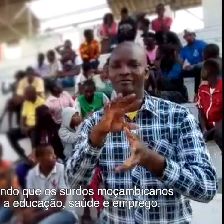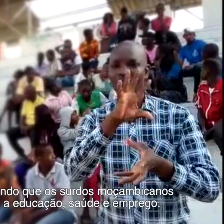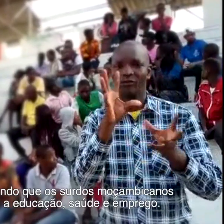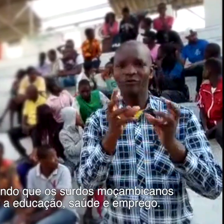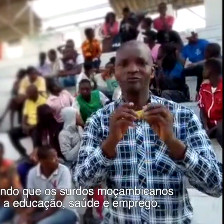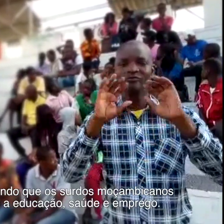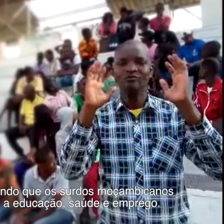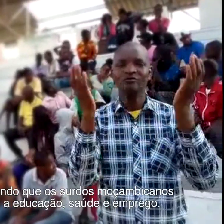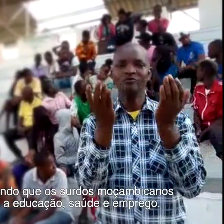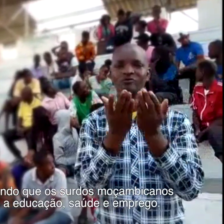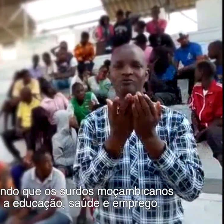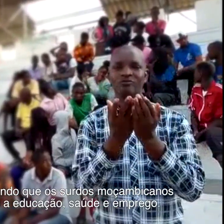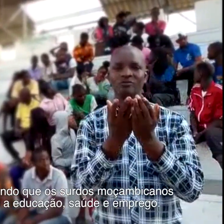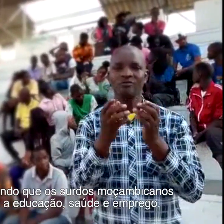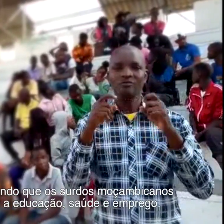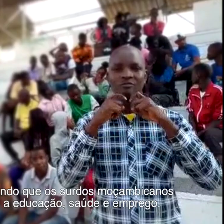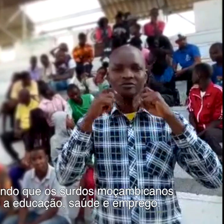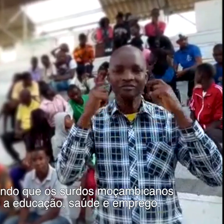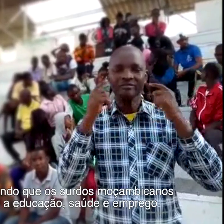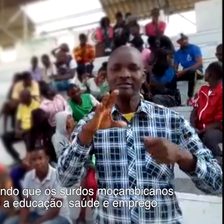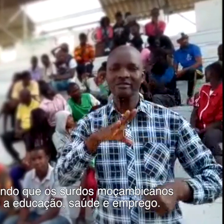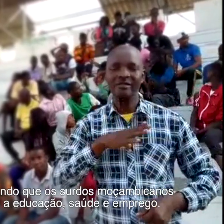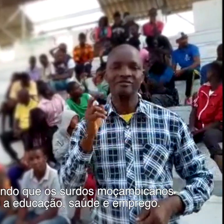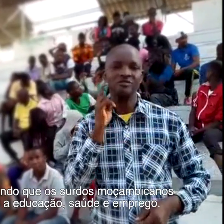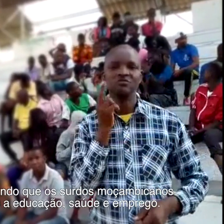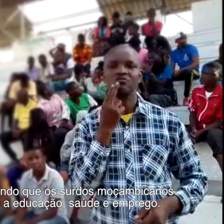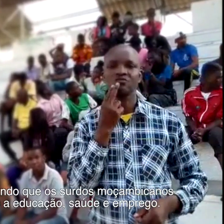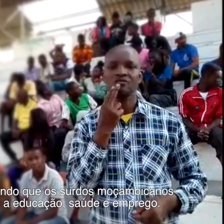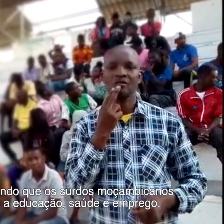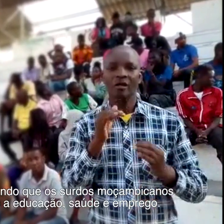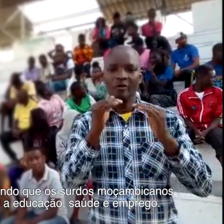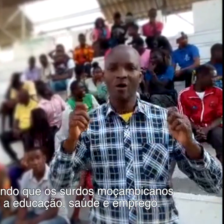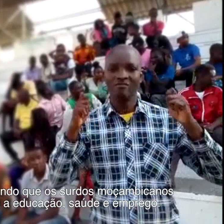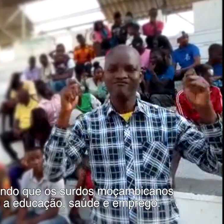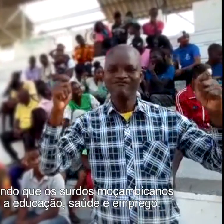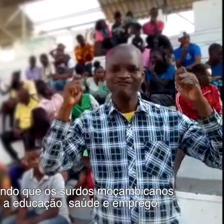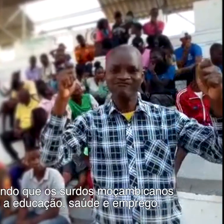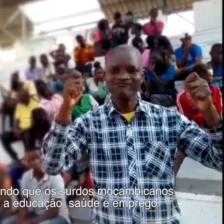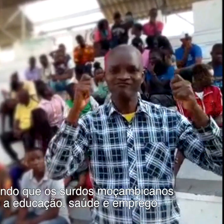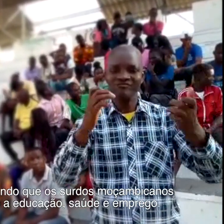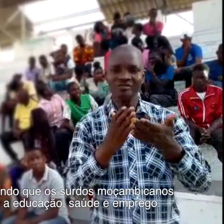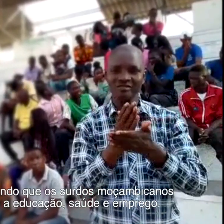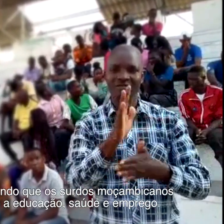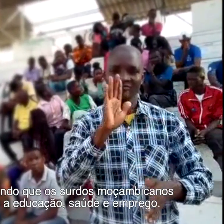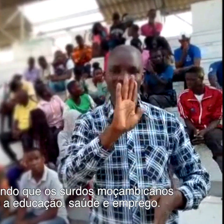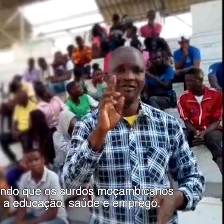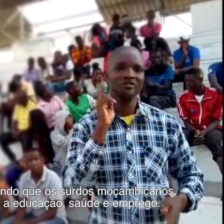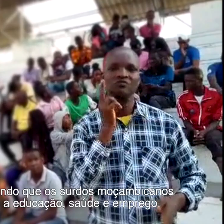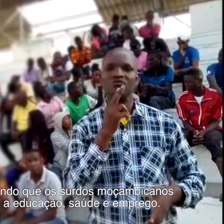mostrar para o mundo que os surdos moçambicanos também têm direito à educação,